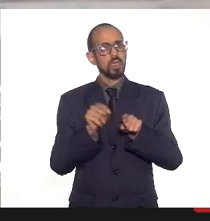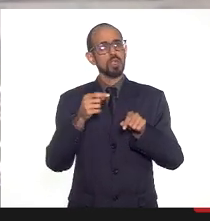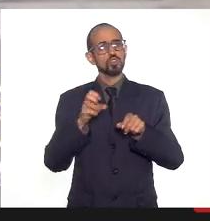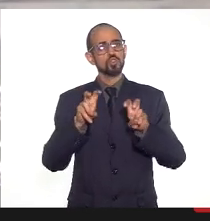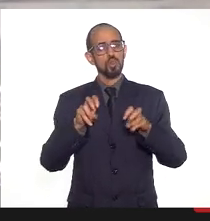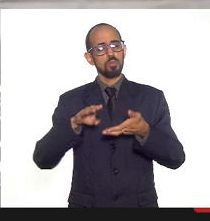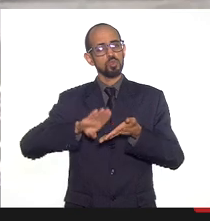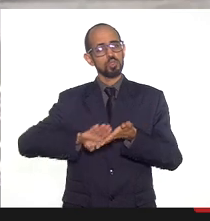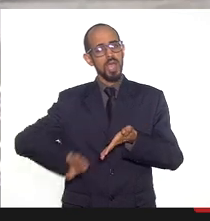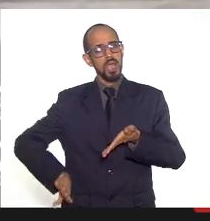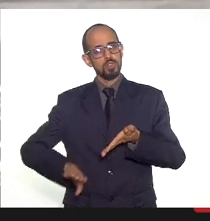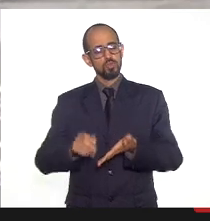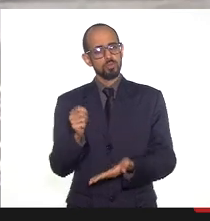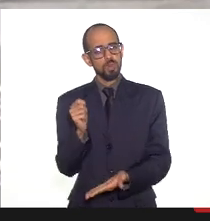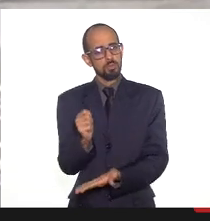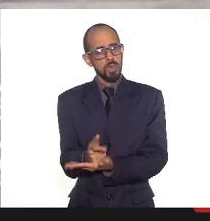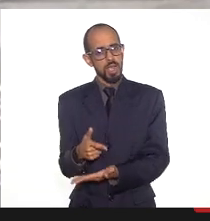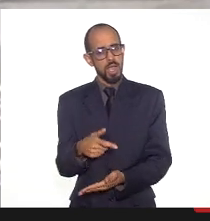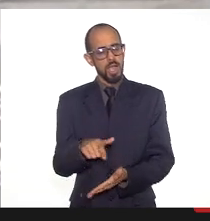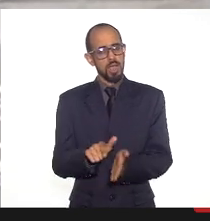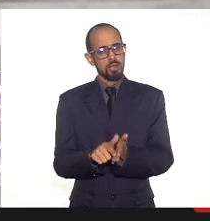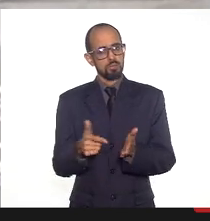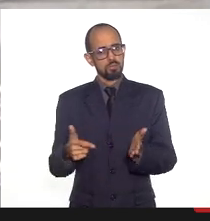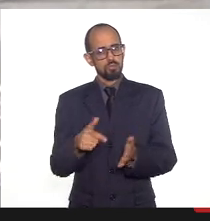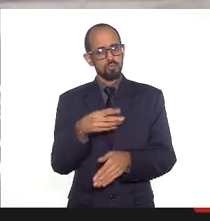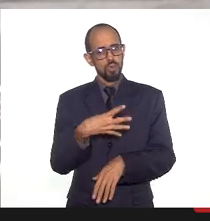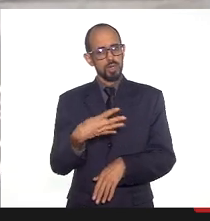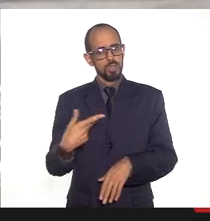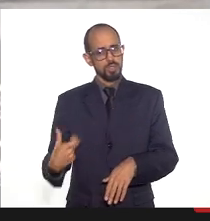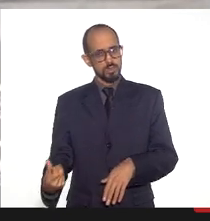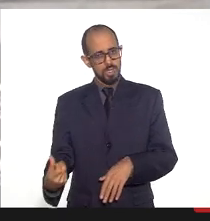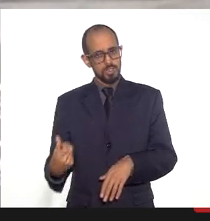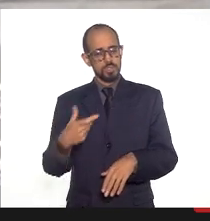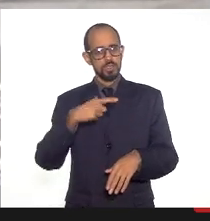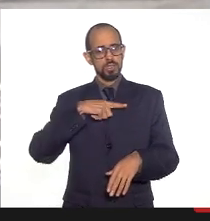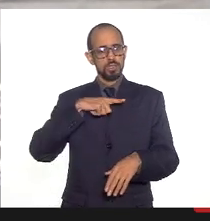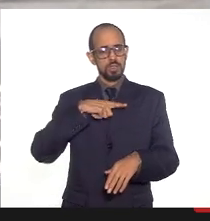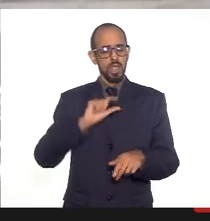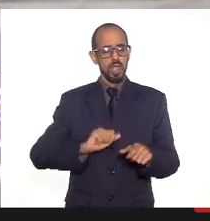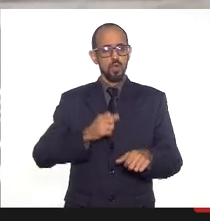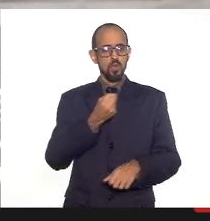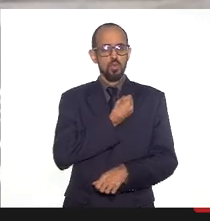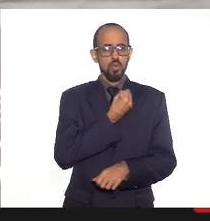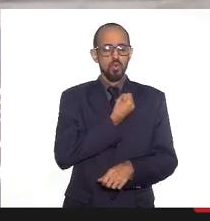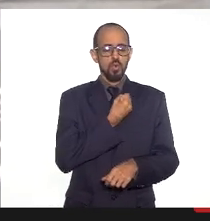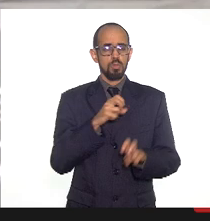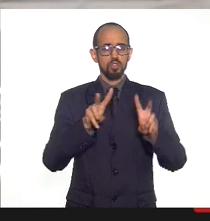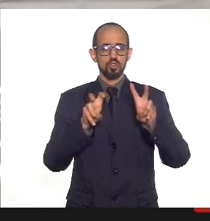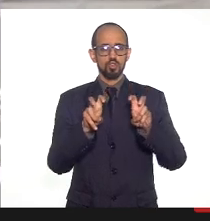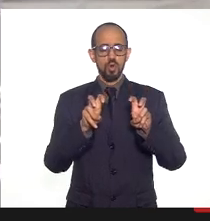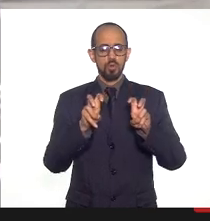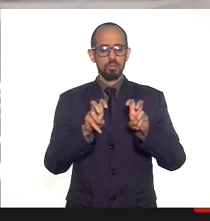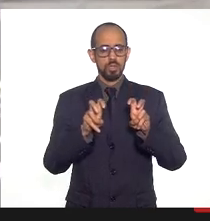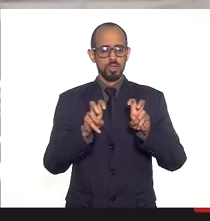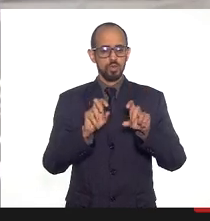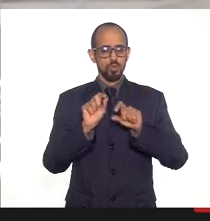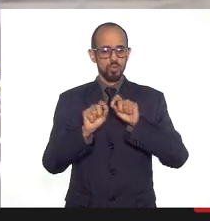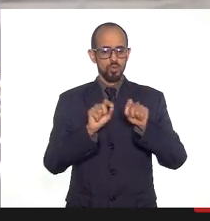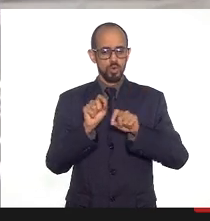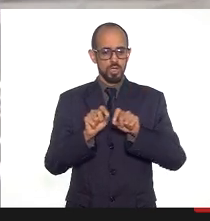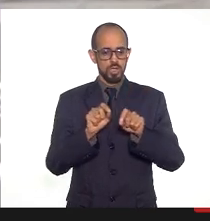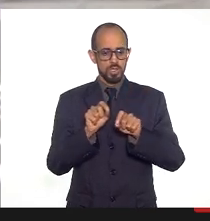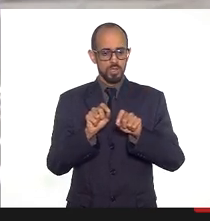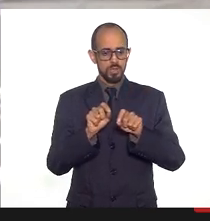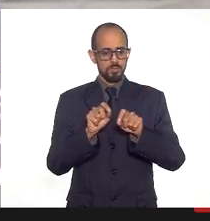a pagar, que está lá na folha 46, tem um indicativo aí que as organizações, dentre as coisas